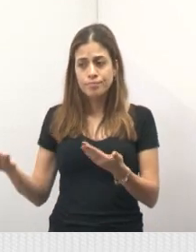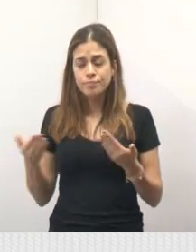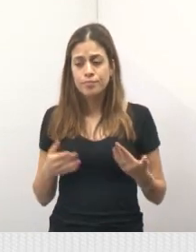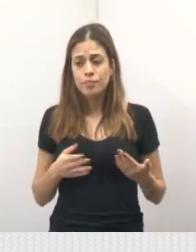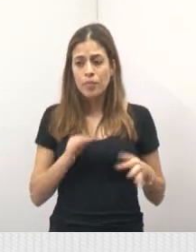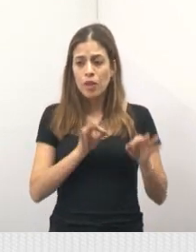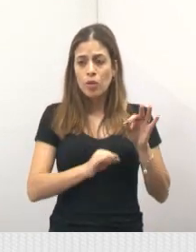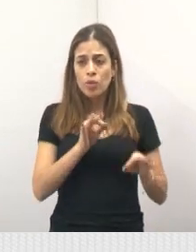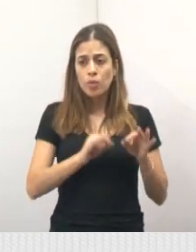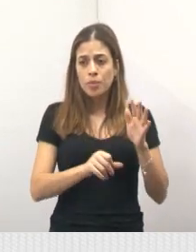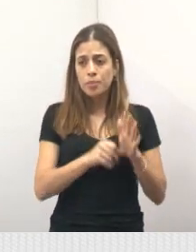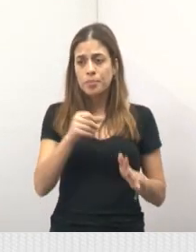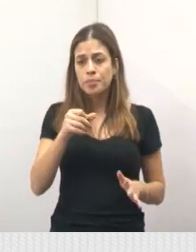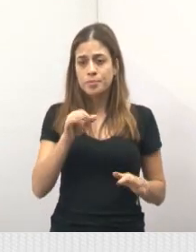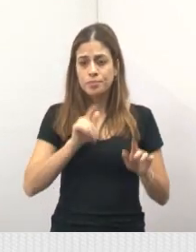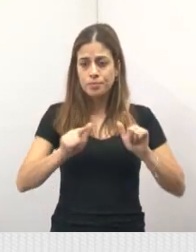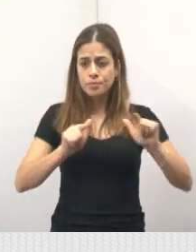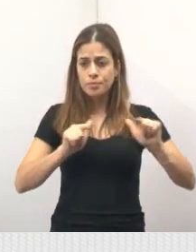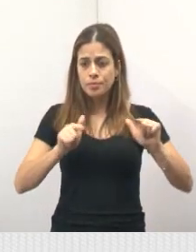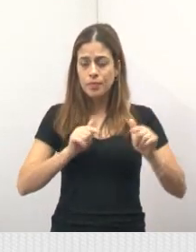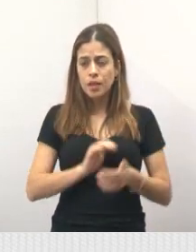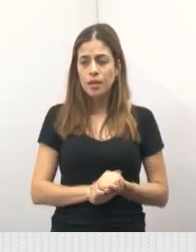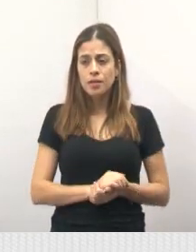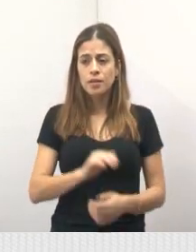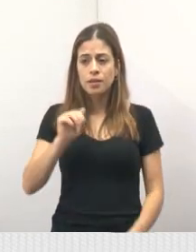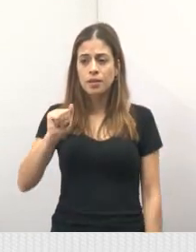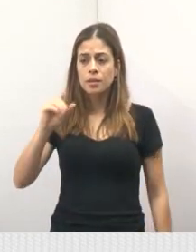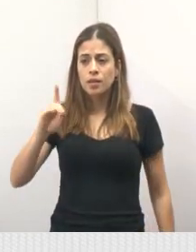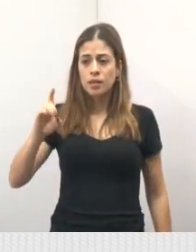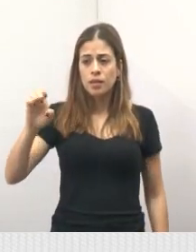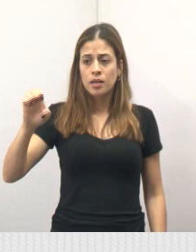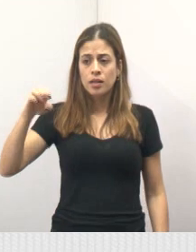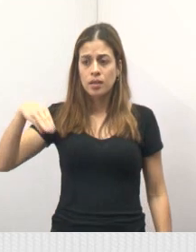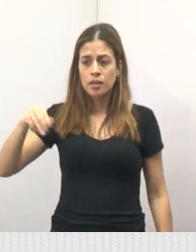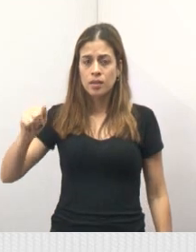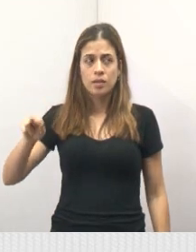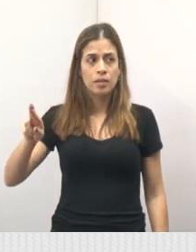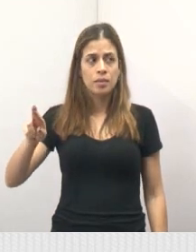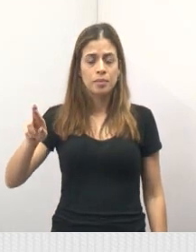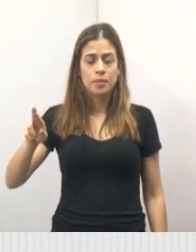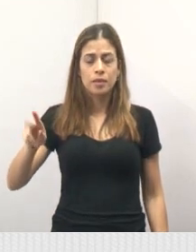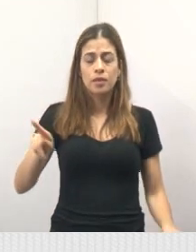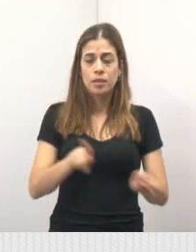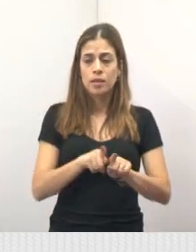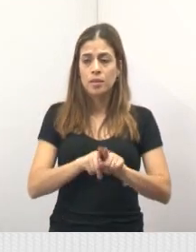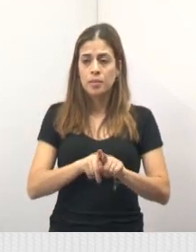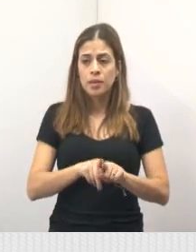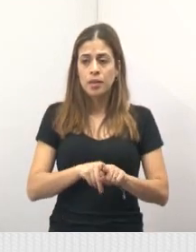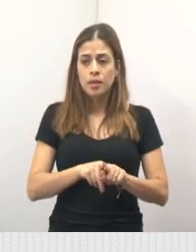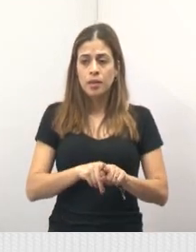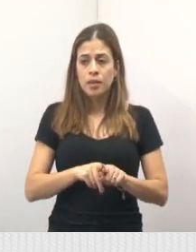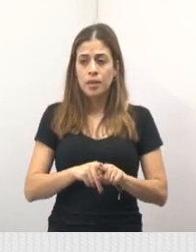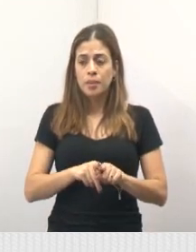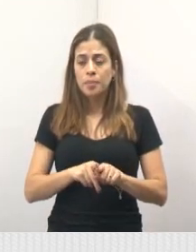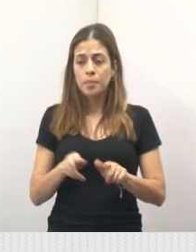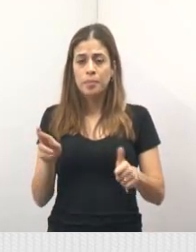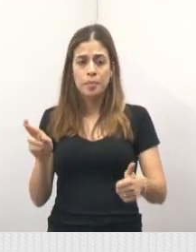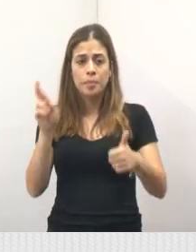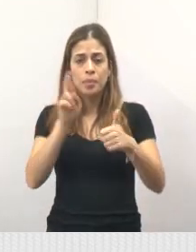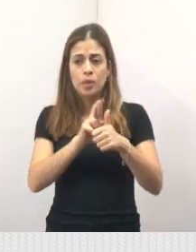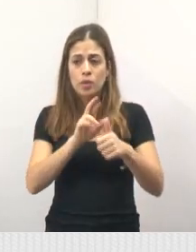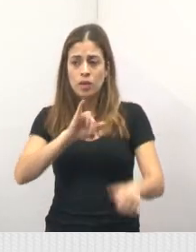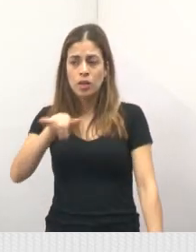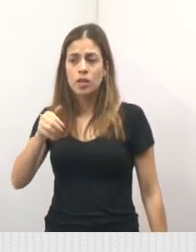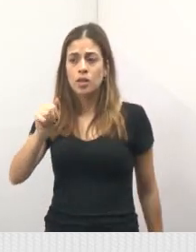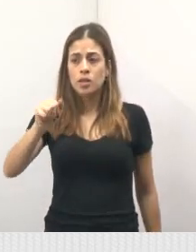vala do trabalho de Jacareí, Ademar Prisco, e também da promotora da infância e da juventude, Jacareí, Jaqueline